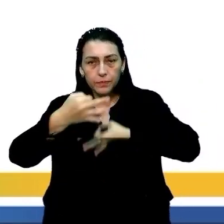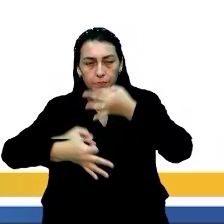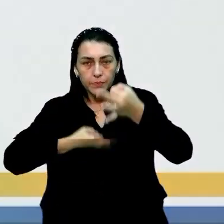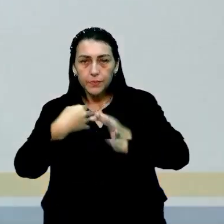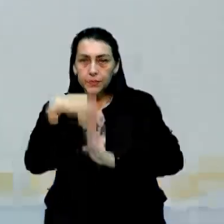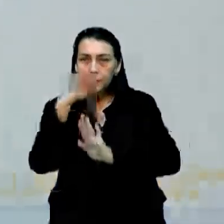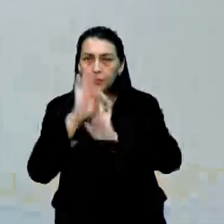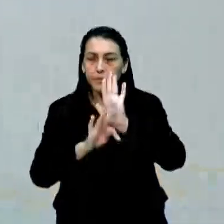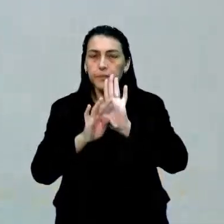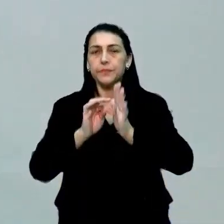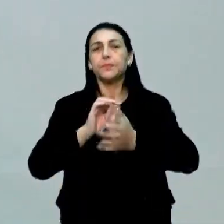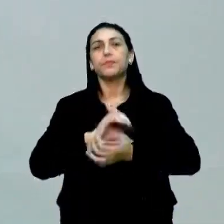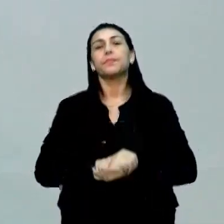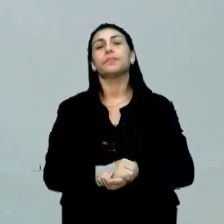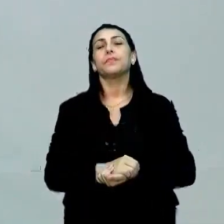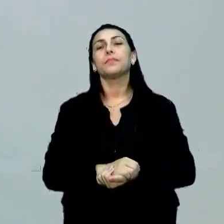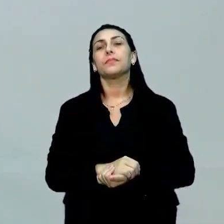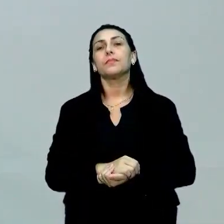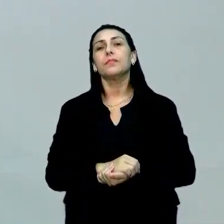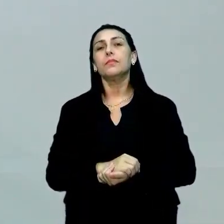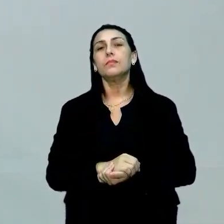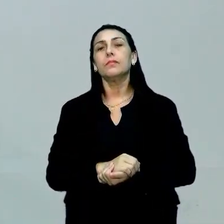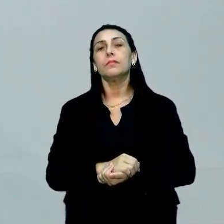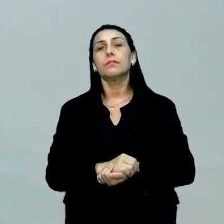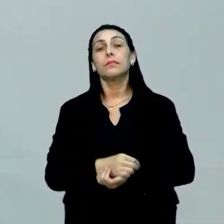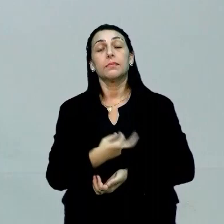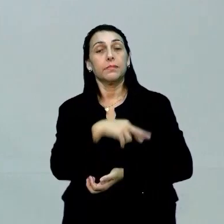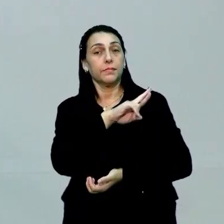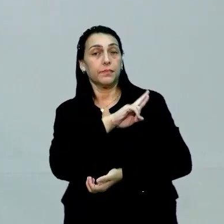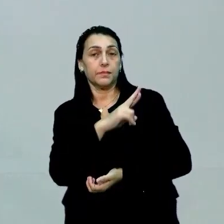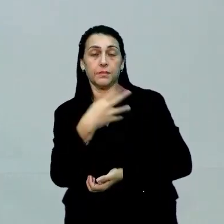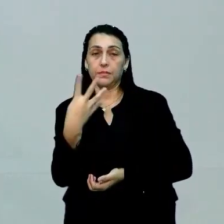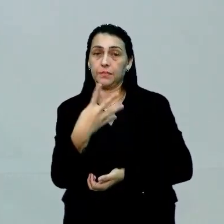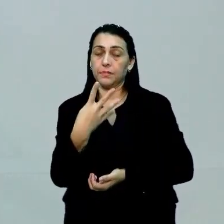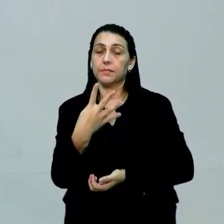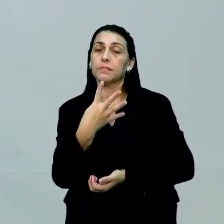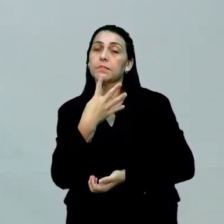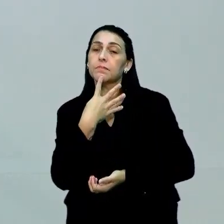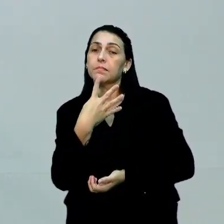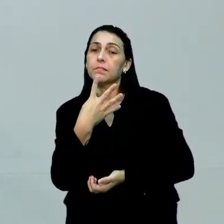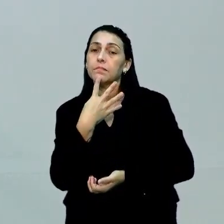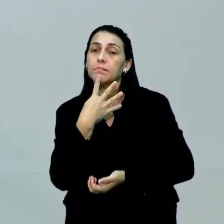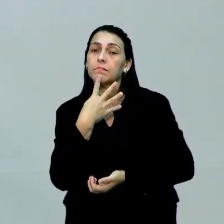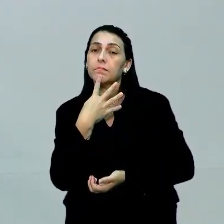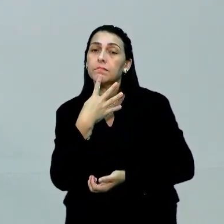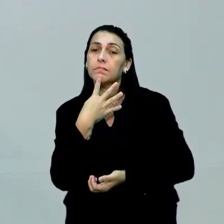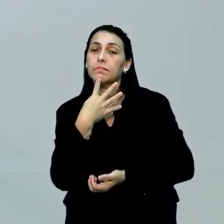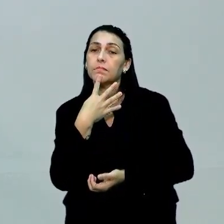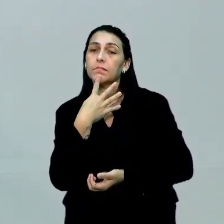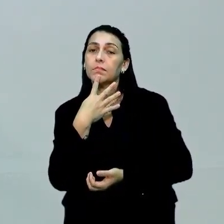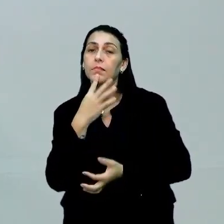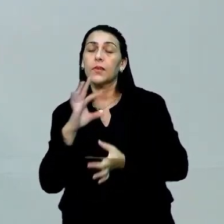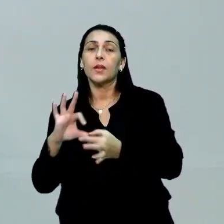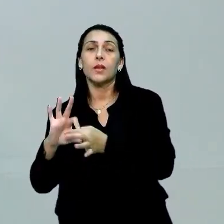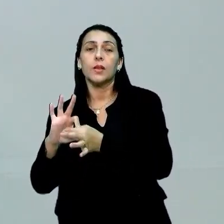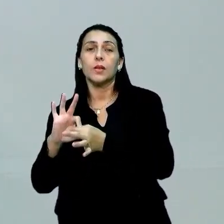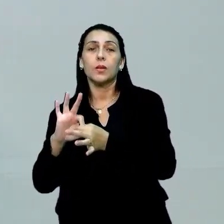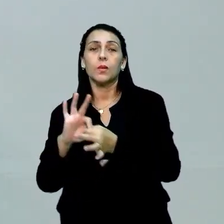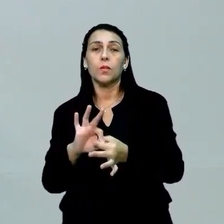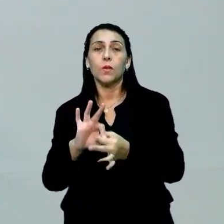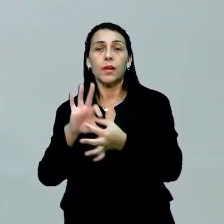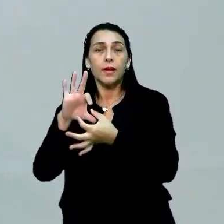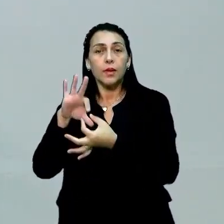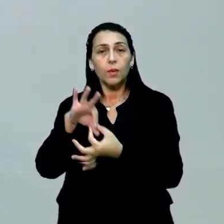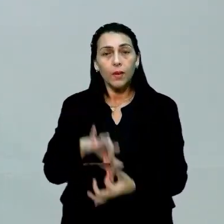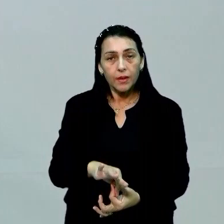do texto. Bom, na competência 4, é o que nós conhecemos como coerência e coesão, que nós estudamos na sala de